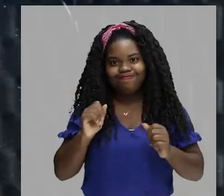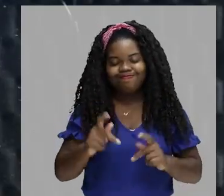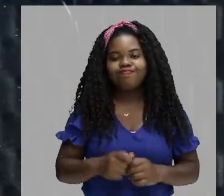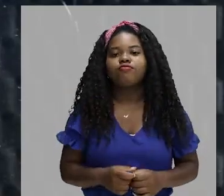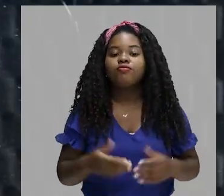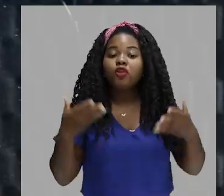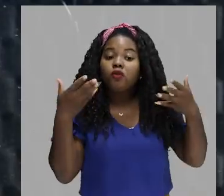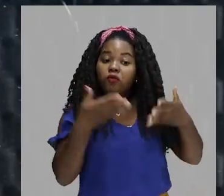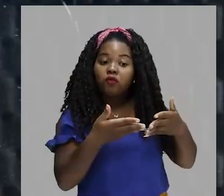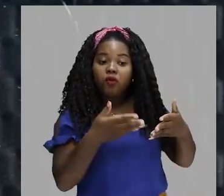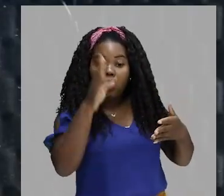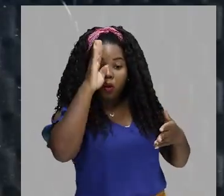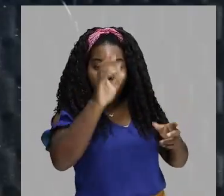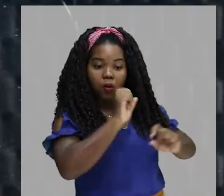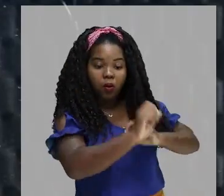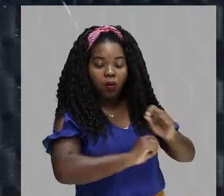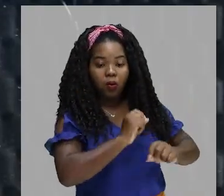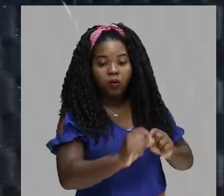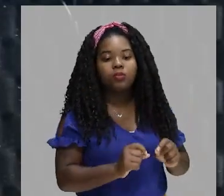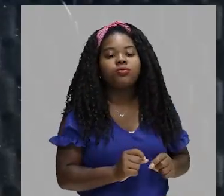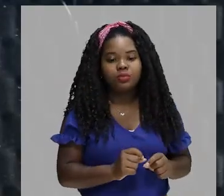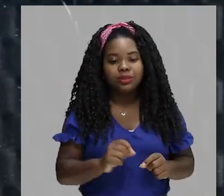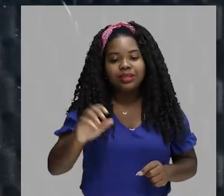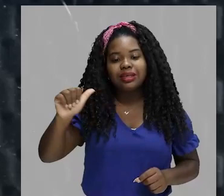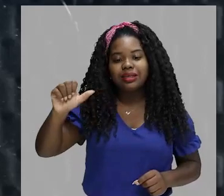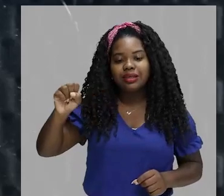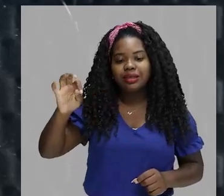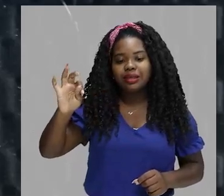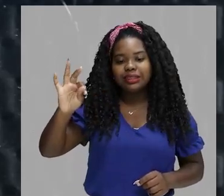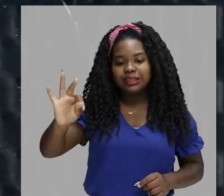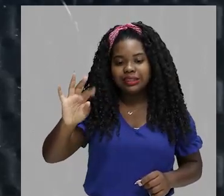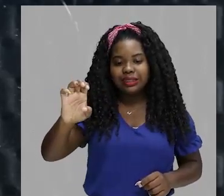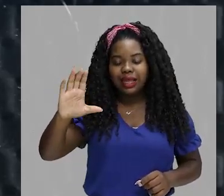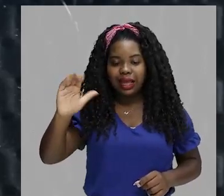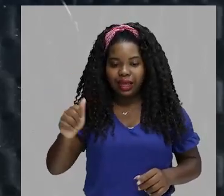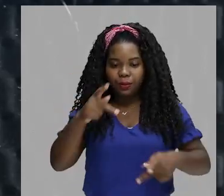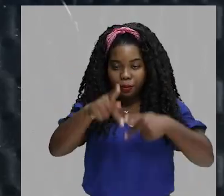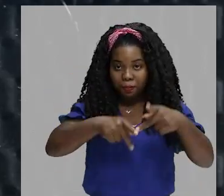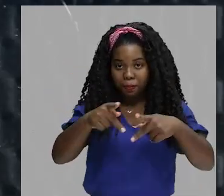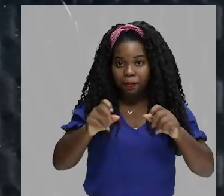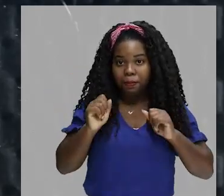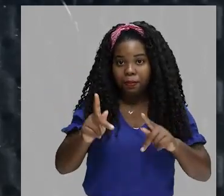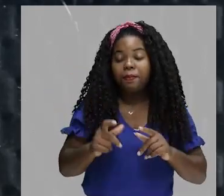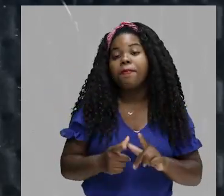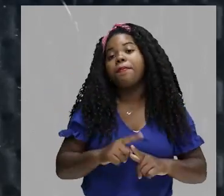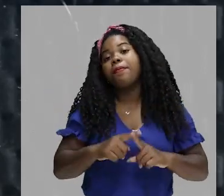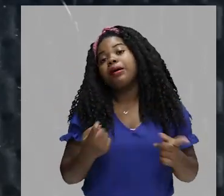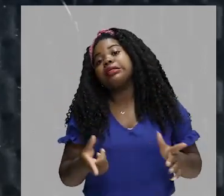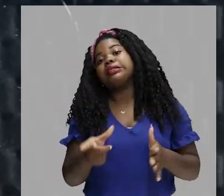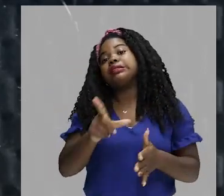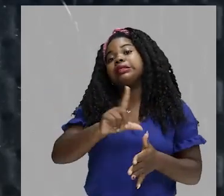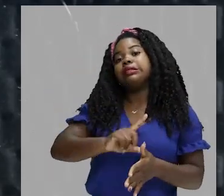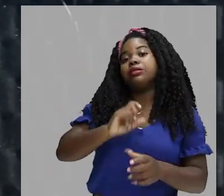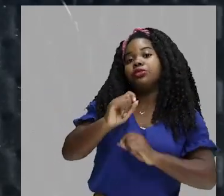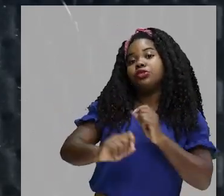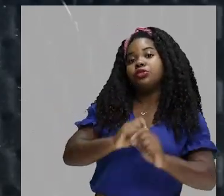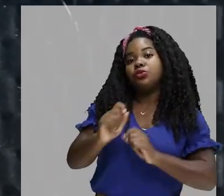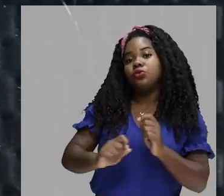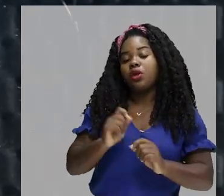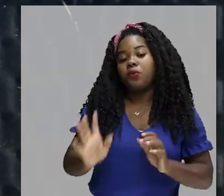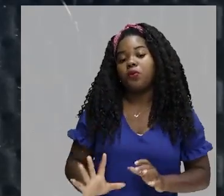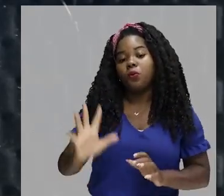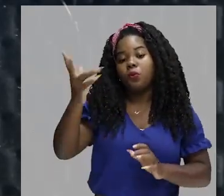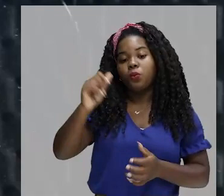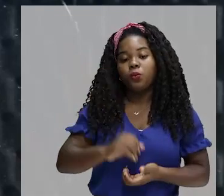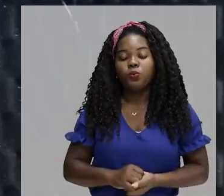o foco principal é falar sobre os aztecas. Só que antes de nós analisarmos as sociedades aztecas,